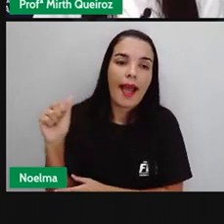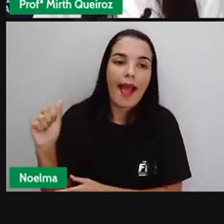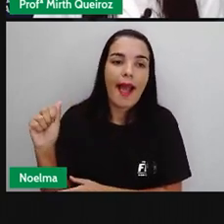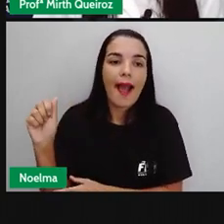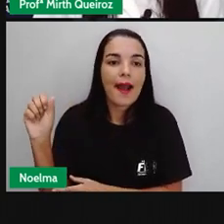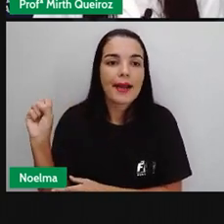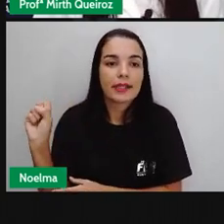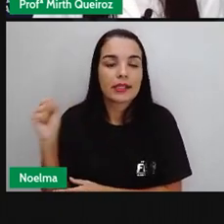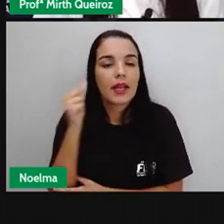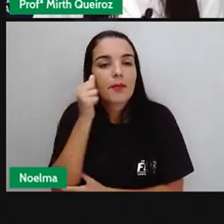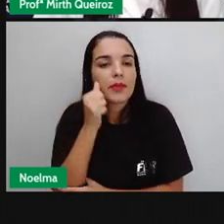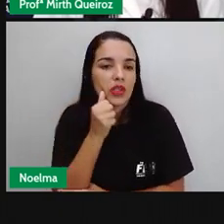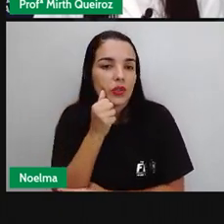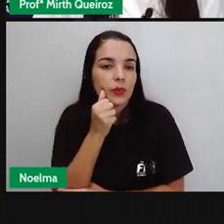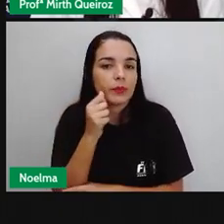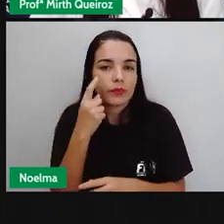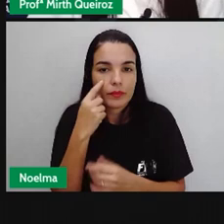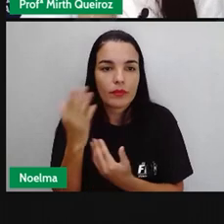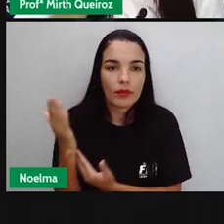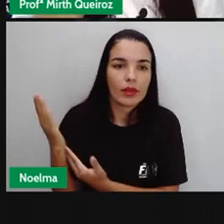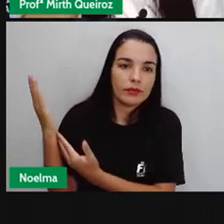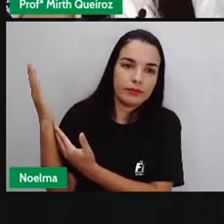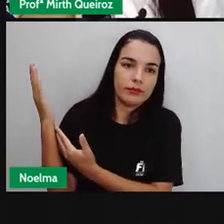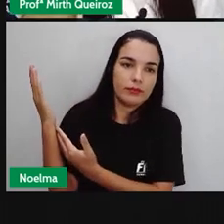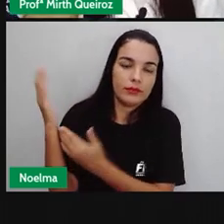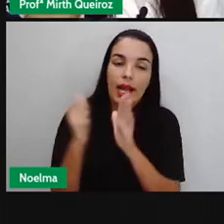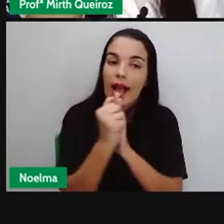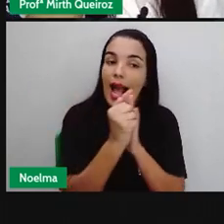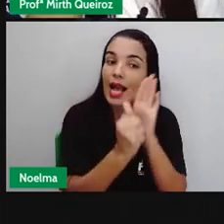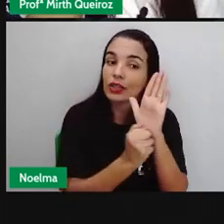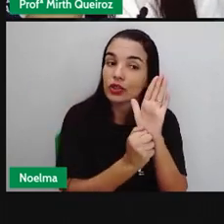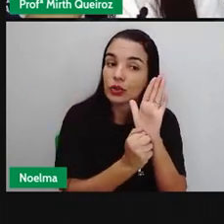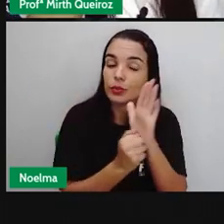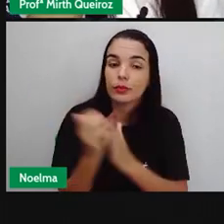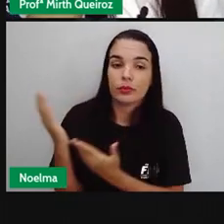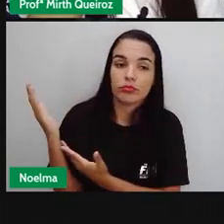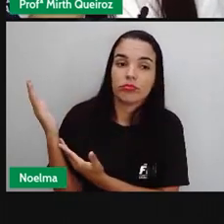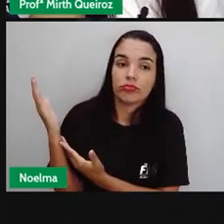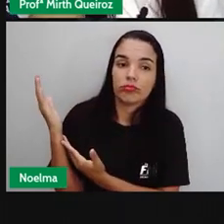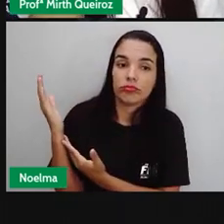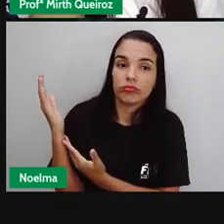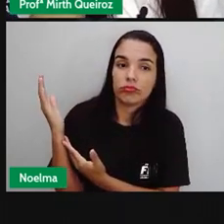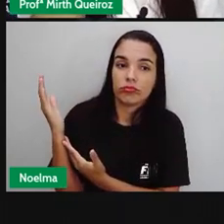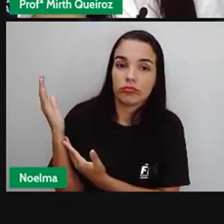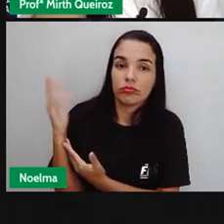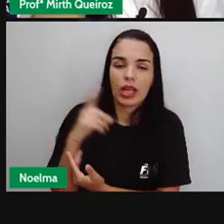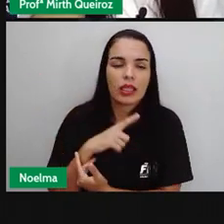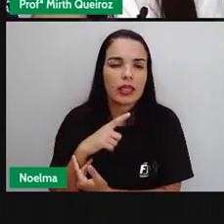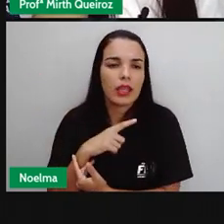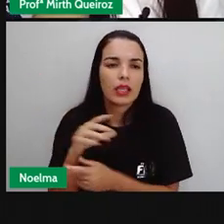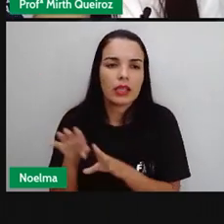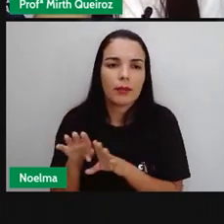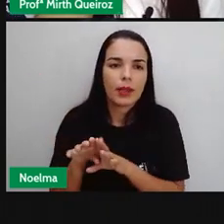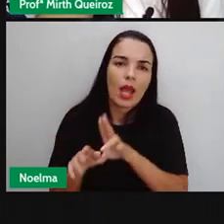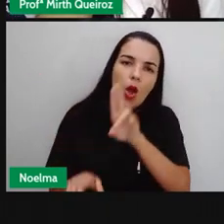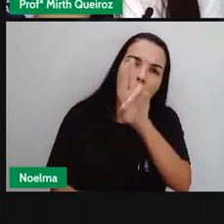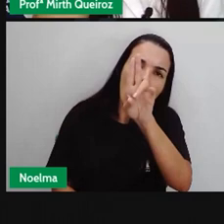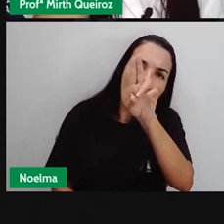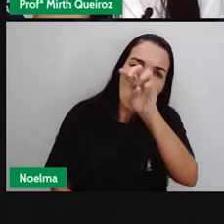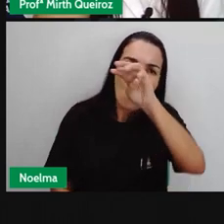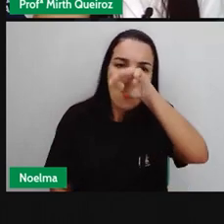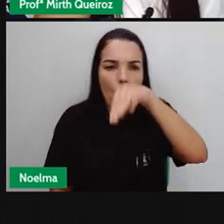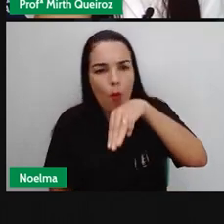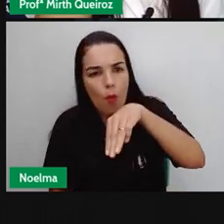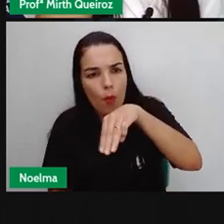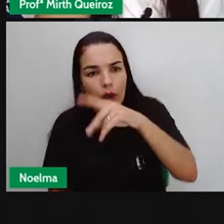ás para o feminino. No caso aí dos artigos, né? Ainda nós temos um, uma no